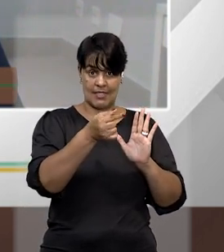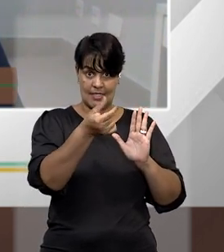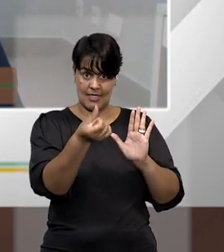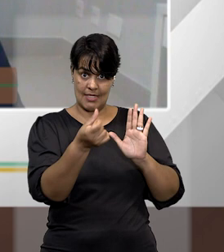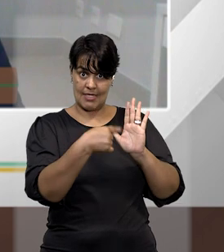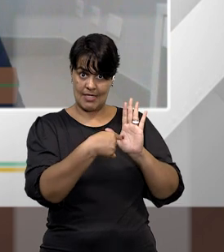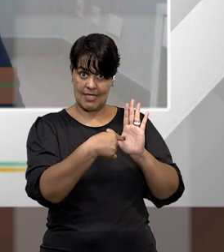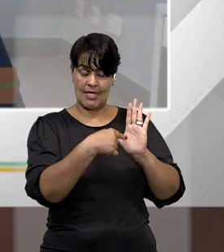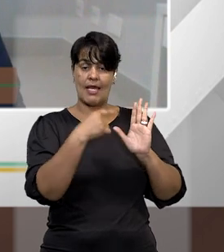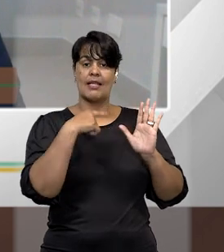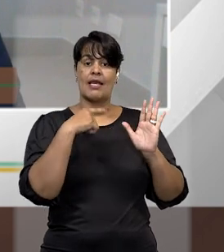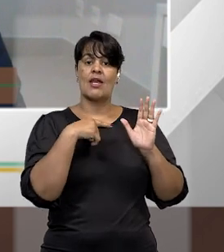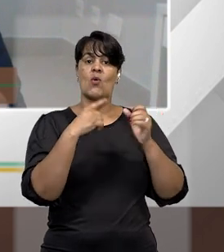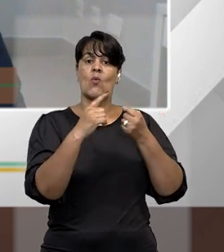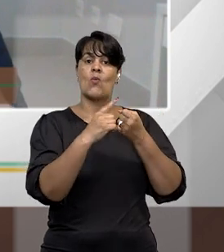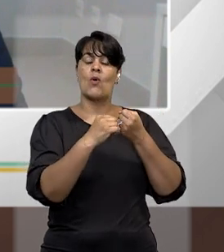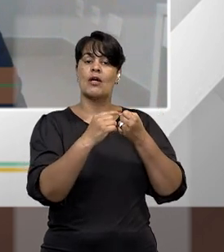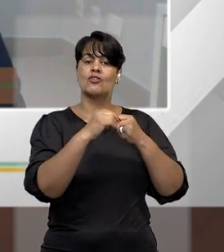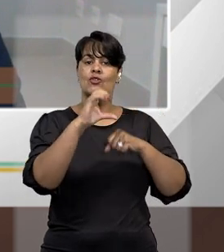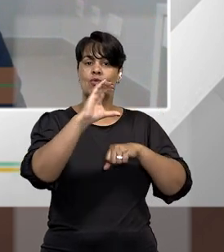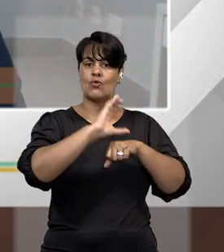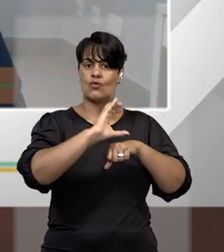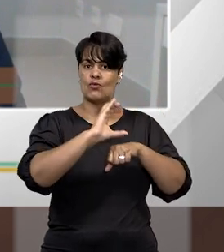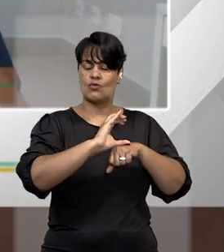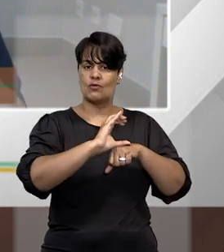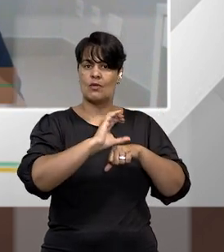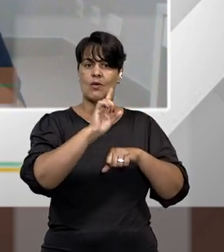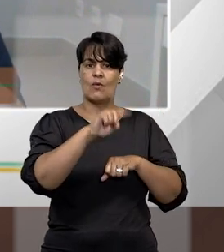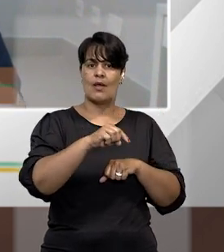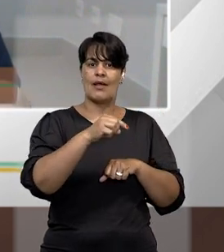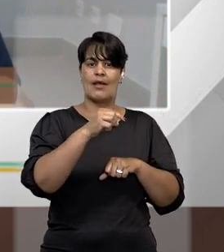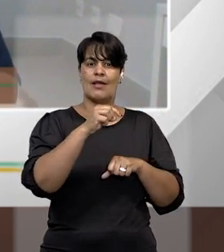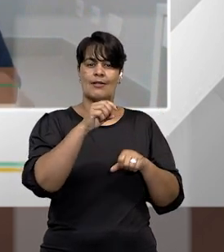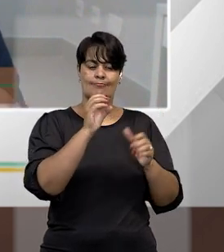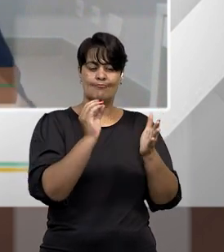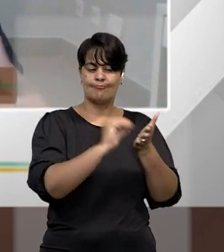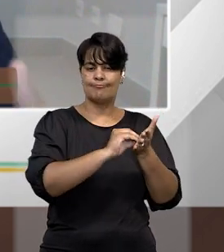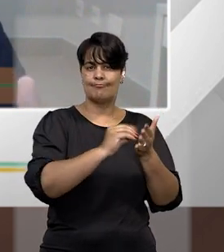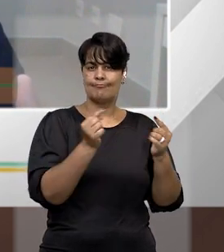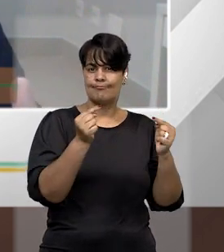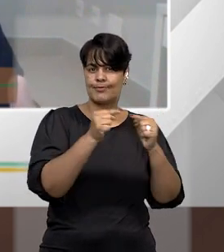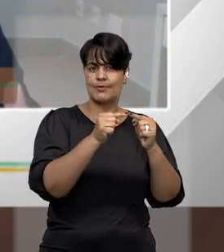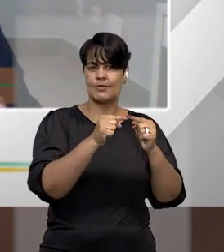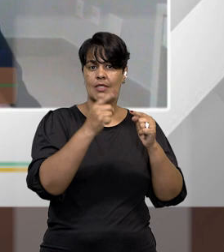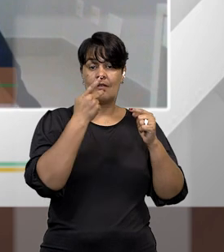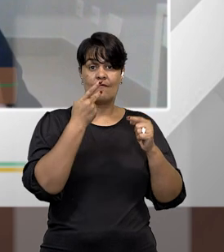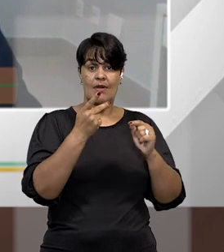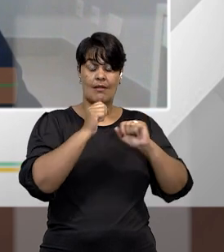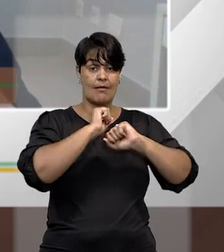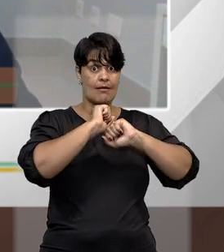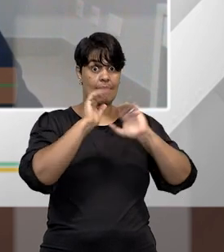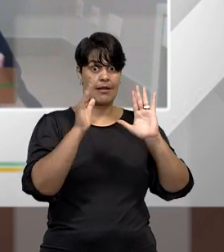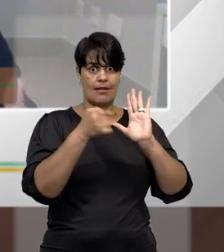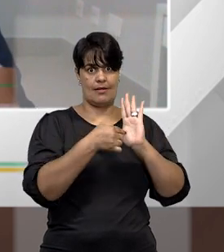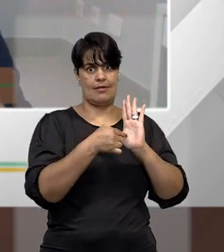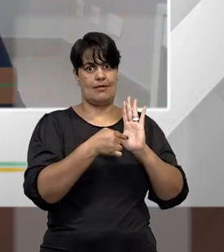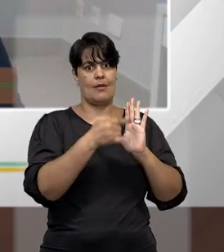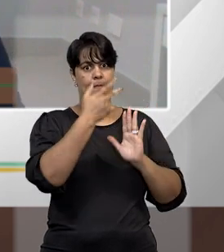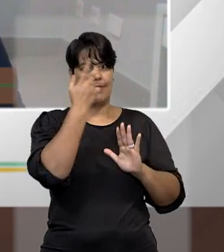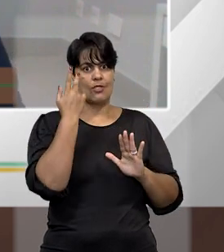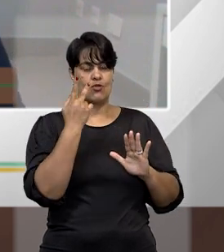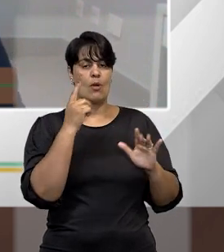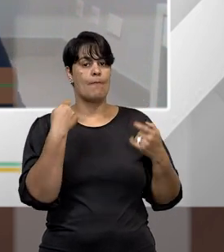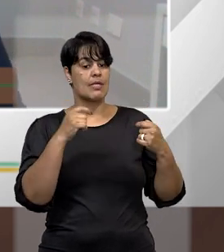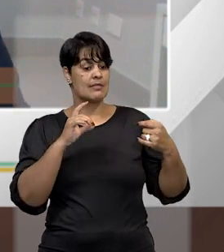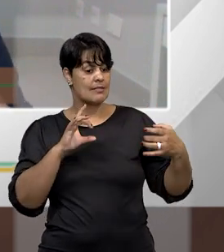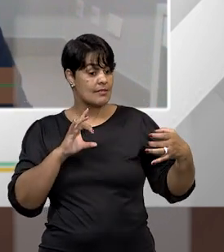43 da nossa Constituição, que determina expressamente que o legislador ordinário está vinculado, está obrigado a editar